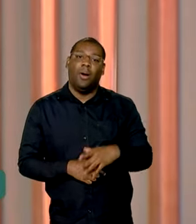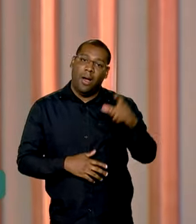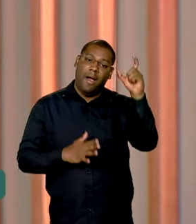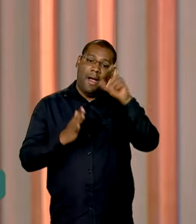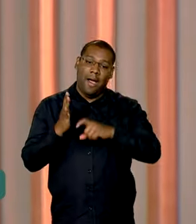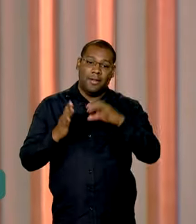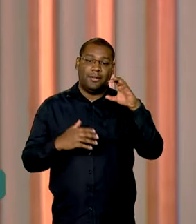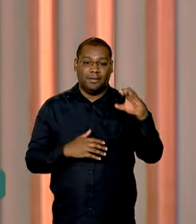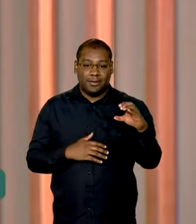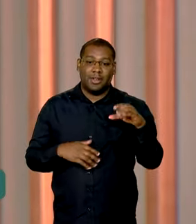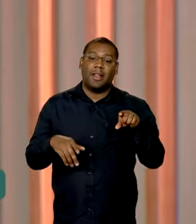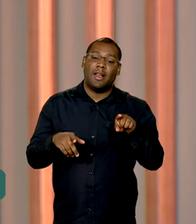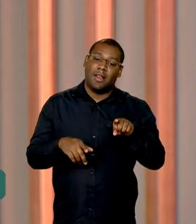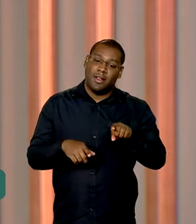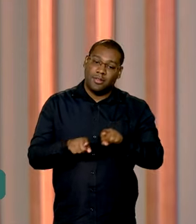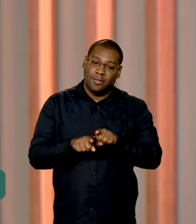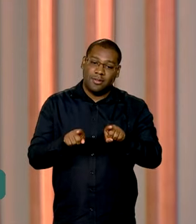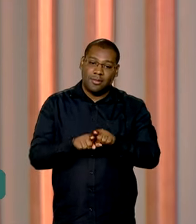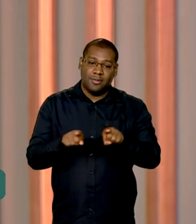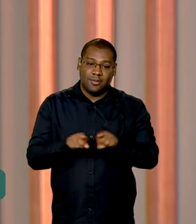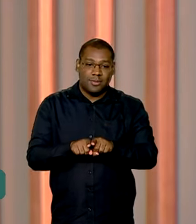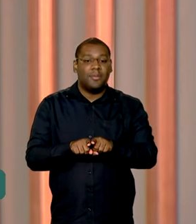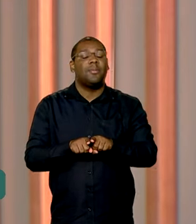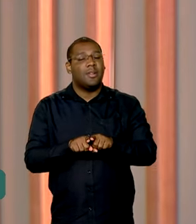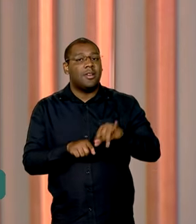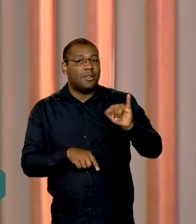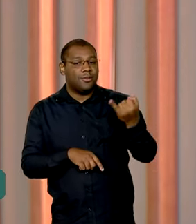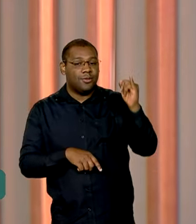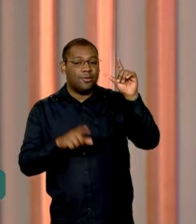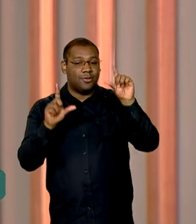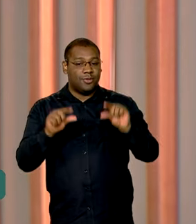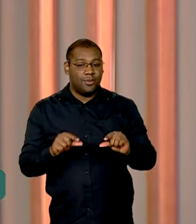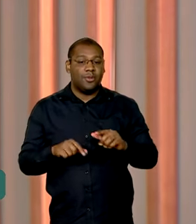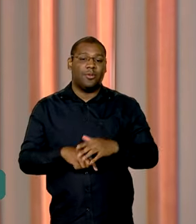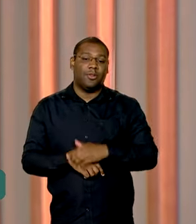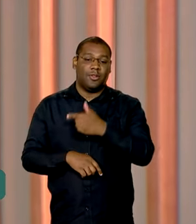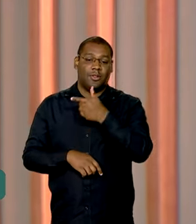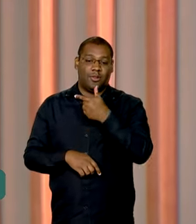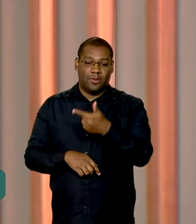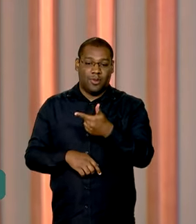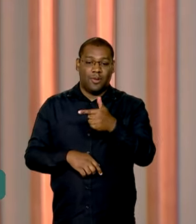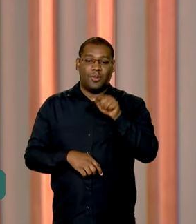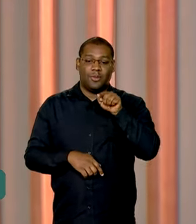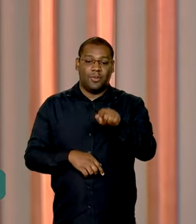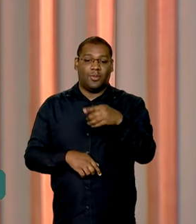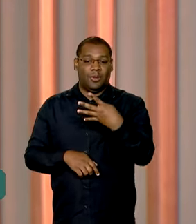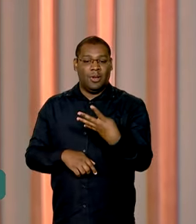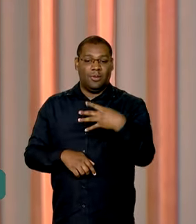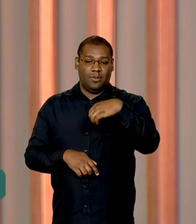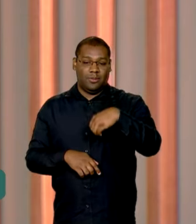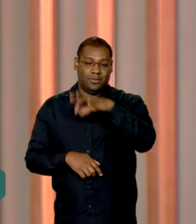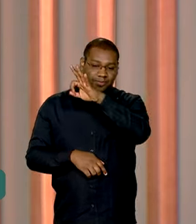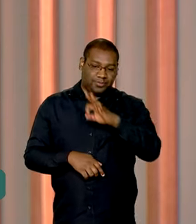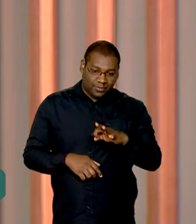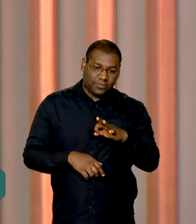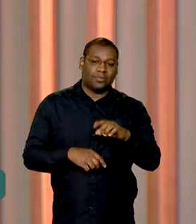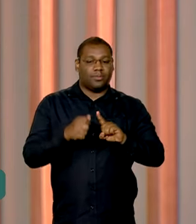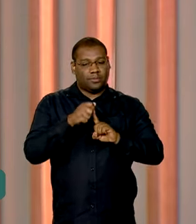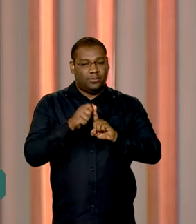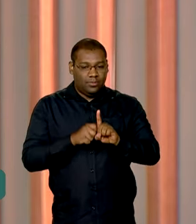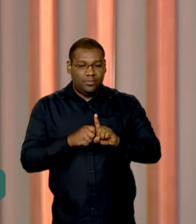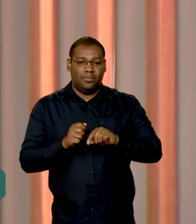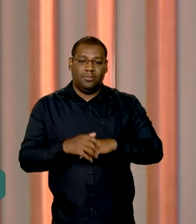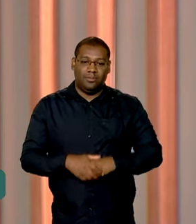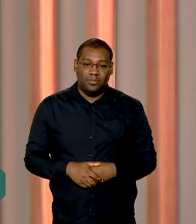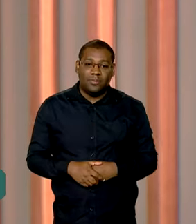crédito e cartão consignado de benefício, o índice ficou em 2,49% ao mês. Essa é a sétima